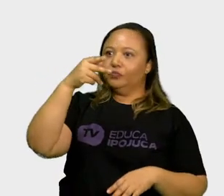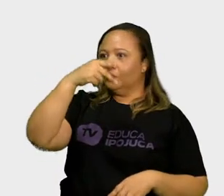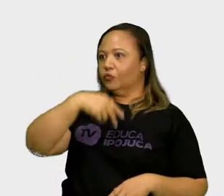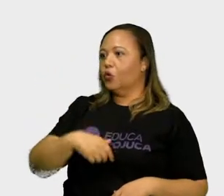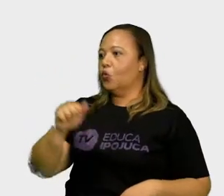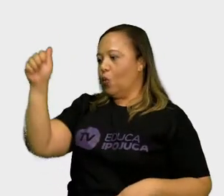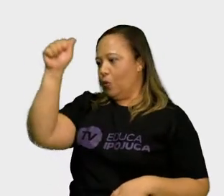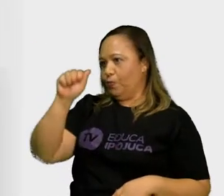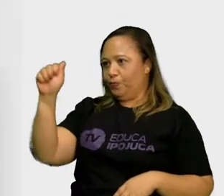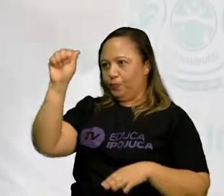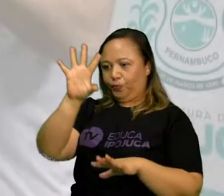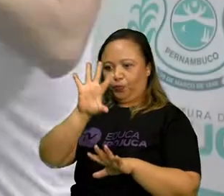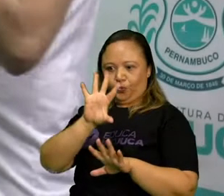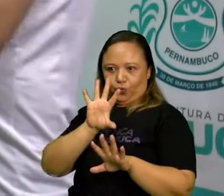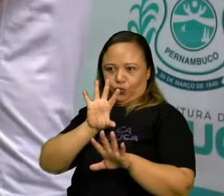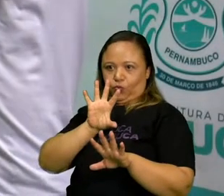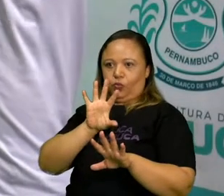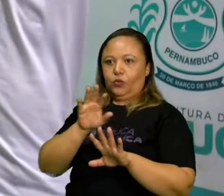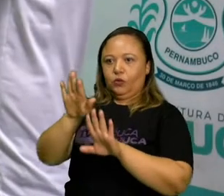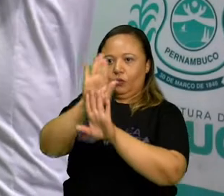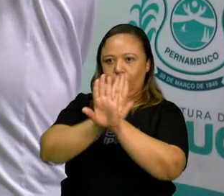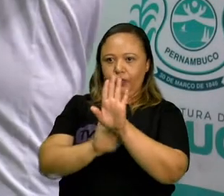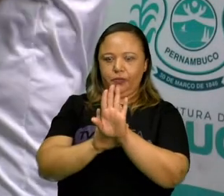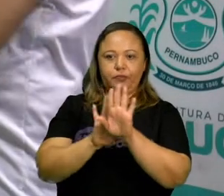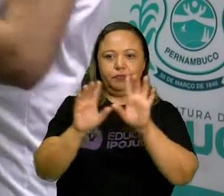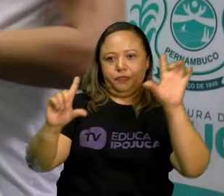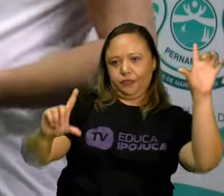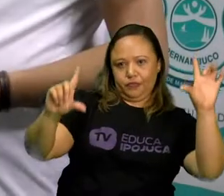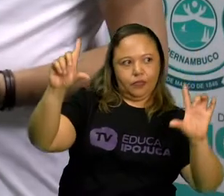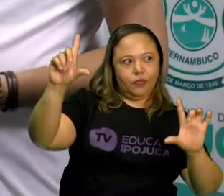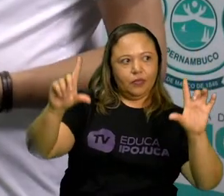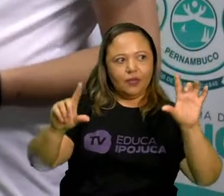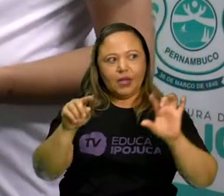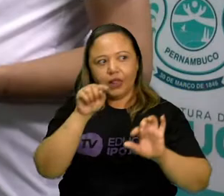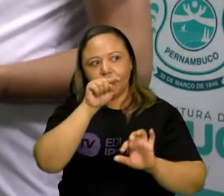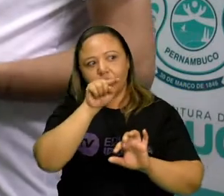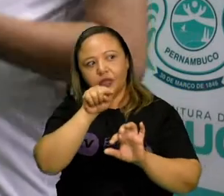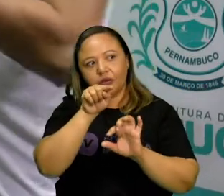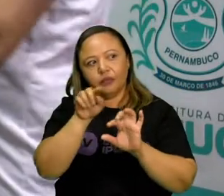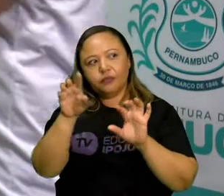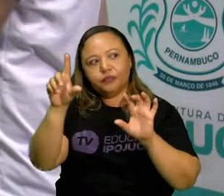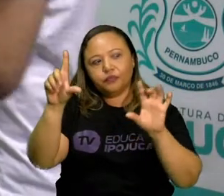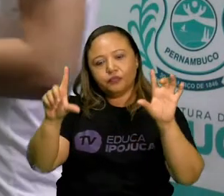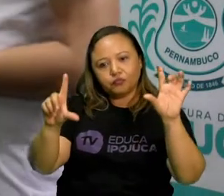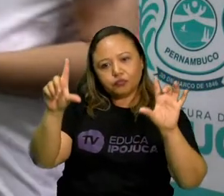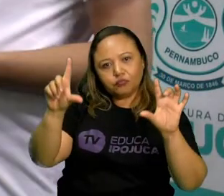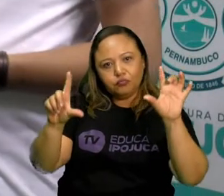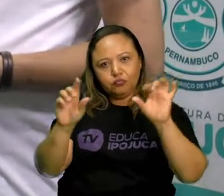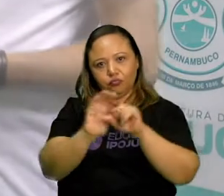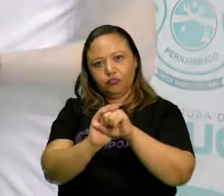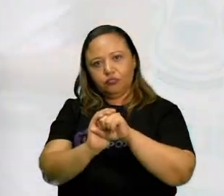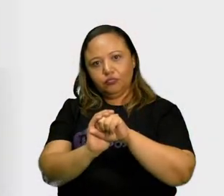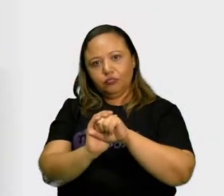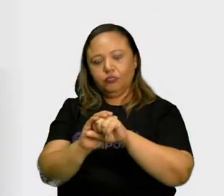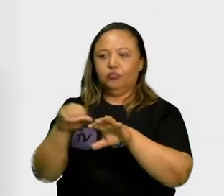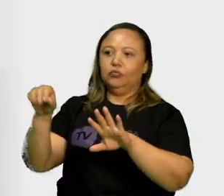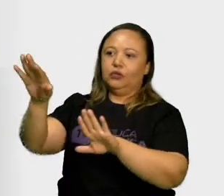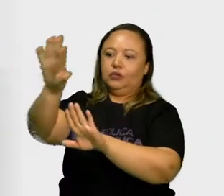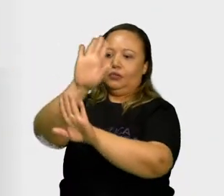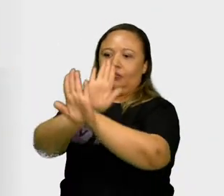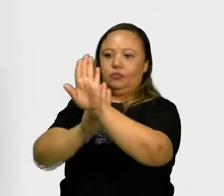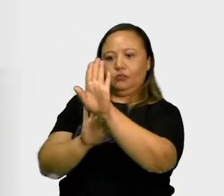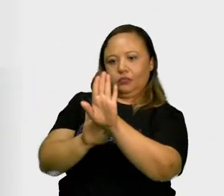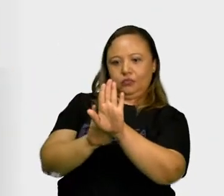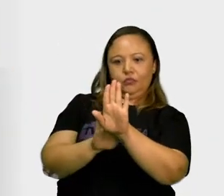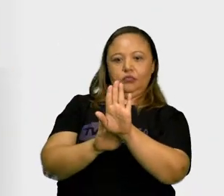na tela, ok? A tela, eis a tela, onde as sombras são projetadas, e quem está